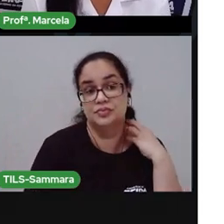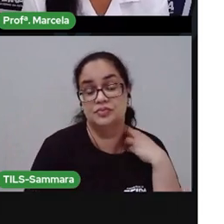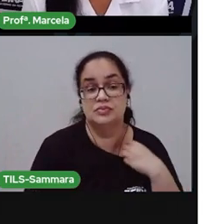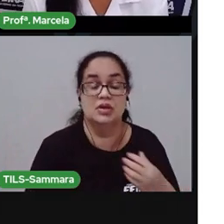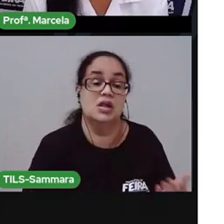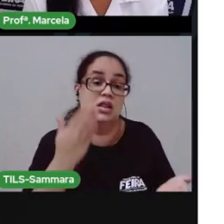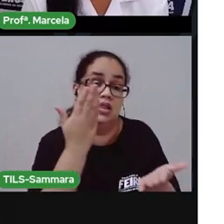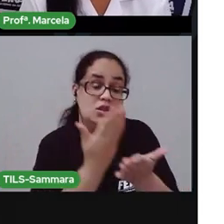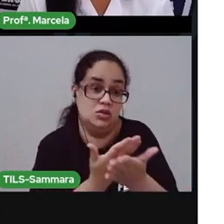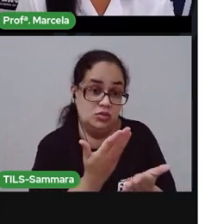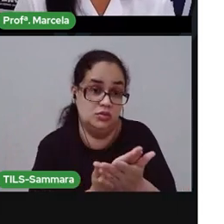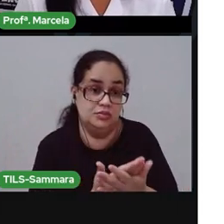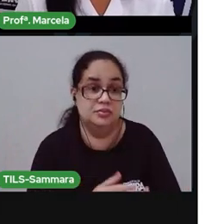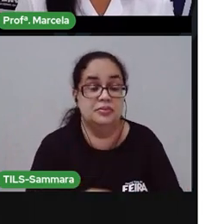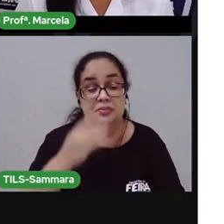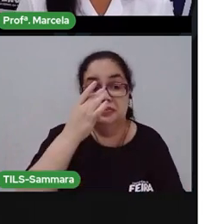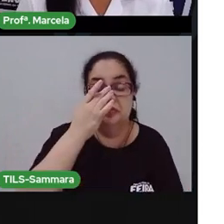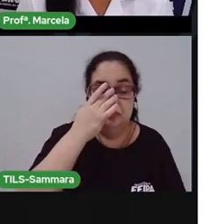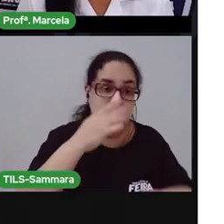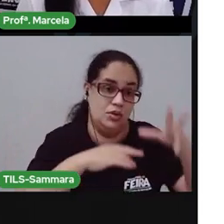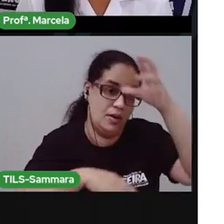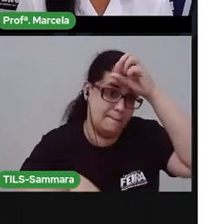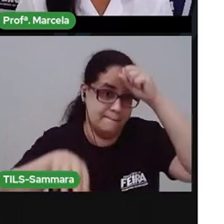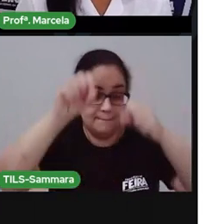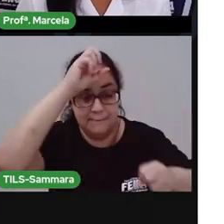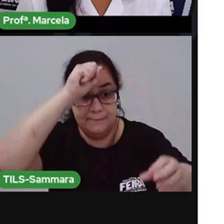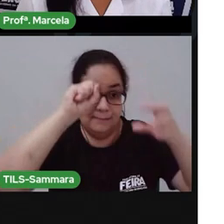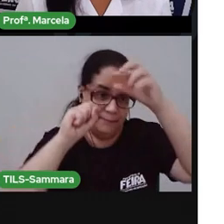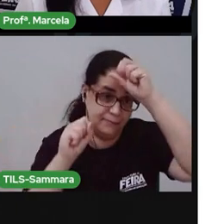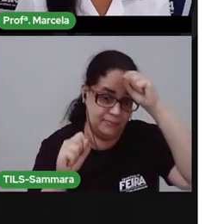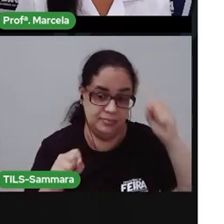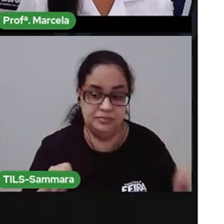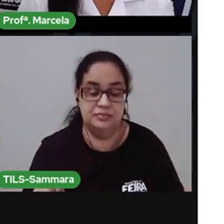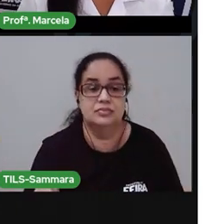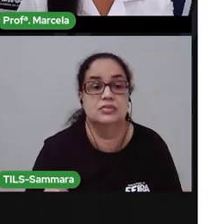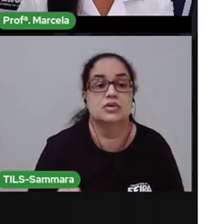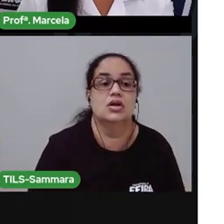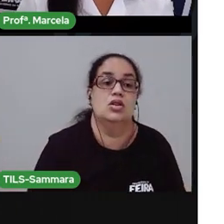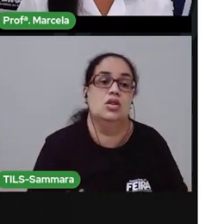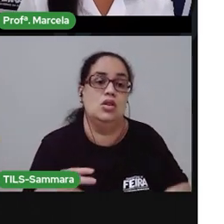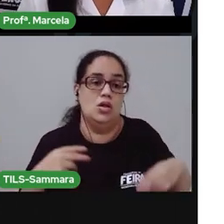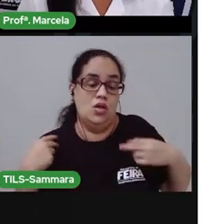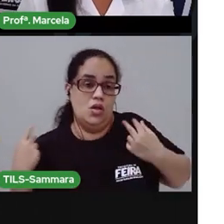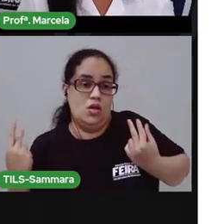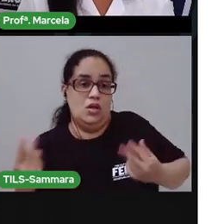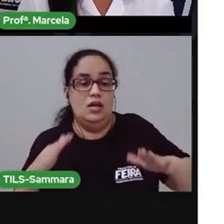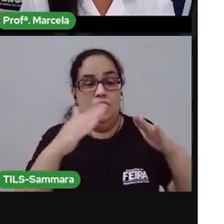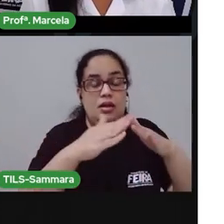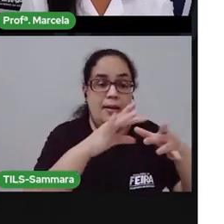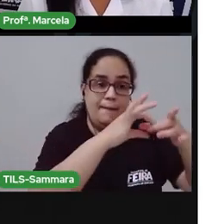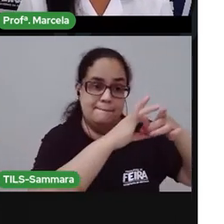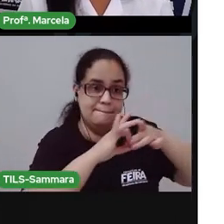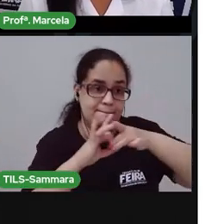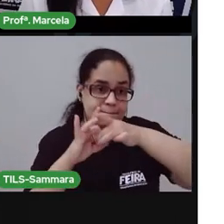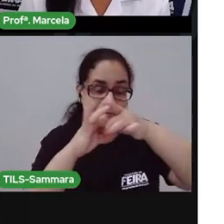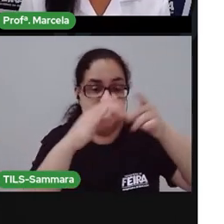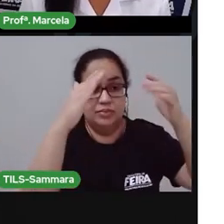Na aula de hoje, a gente aprendeu sobre a harmonia no lar. Aprendeu que